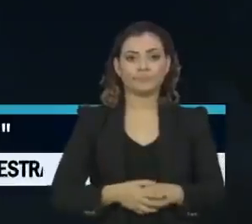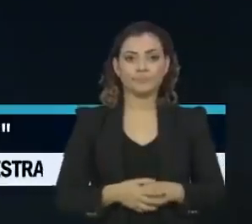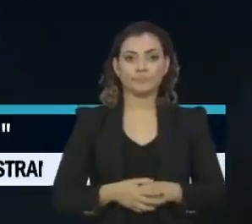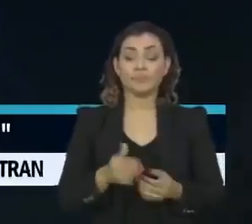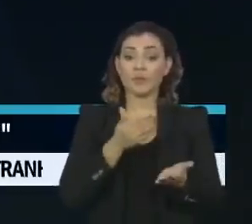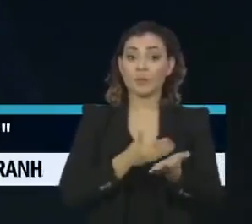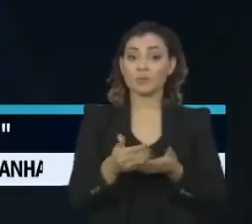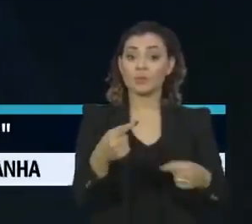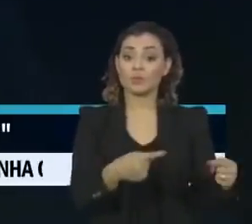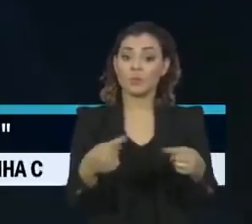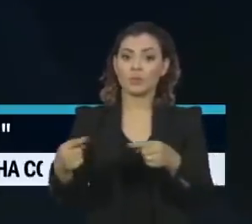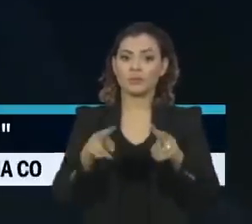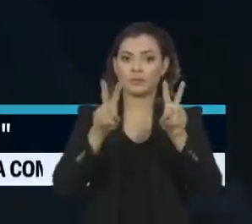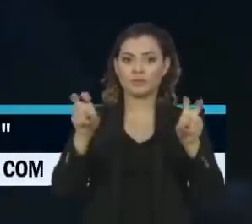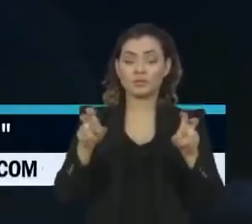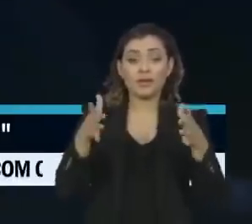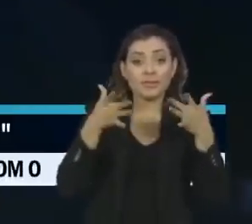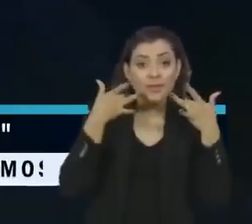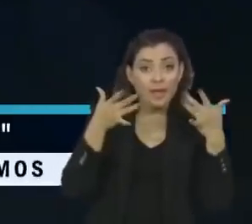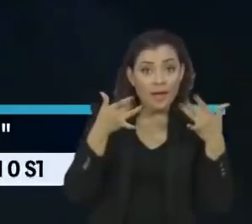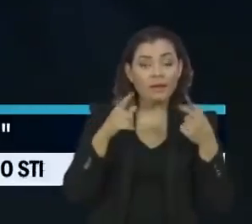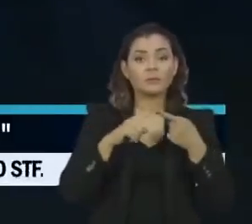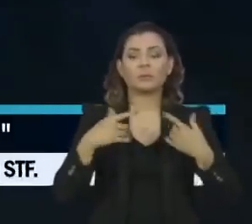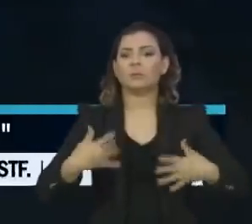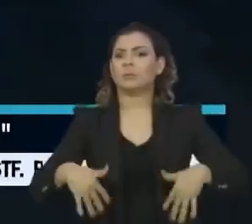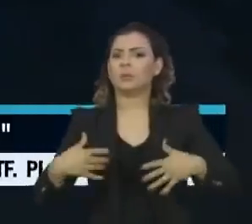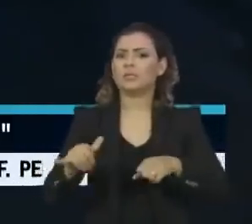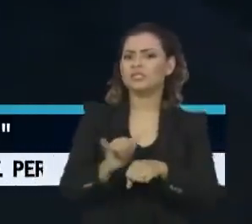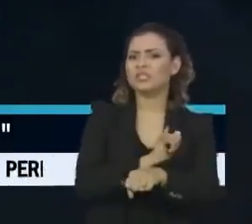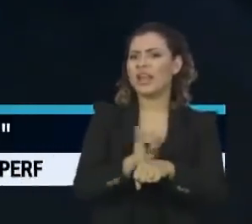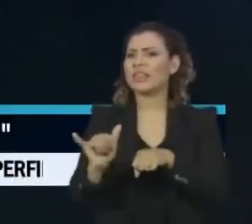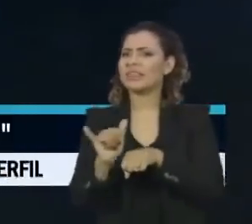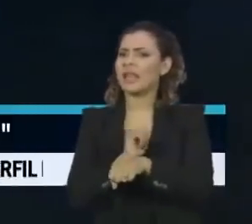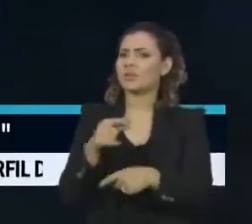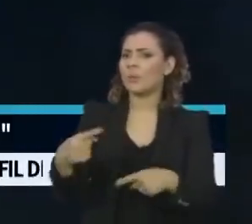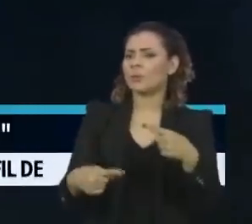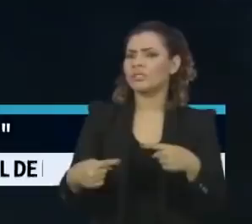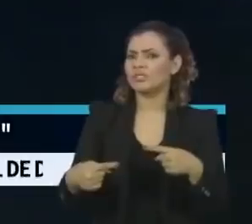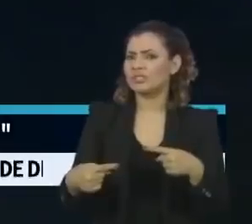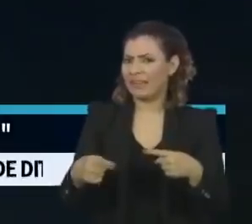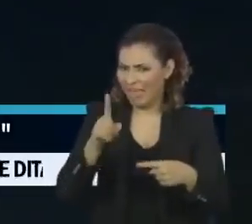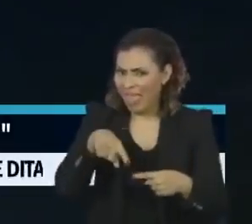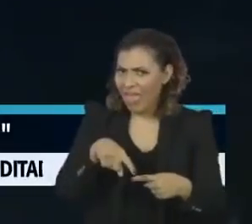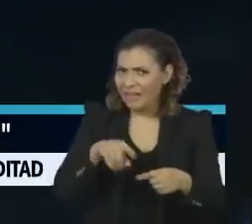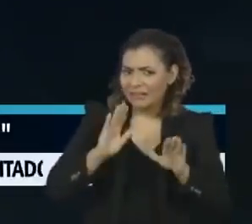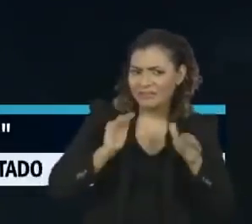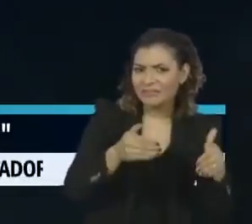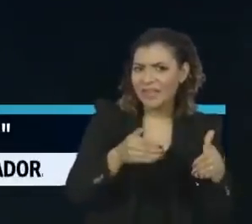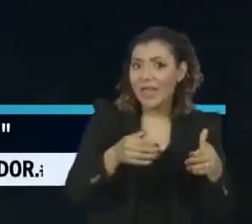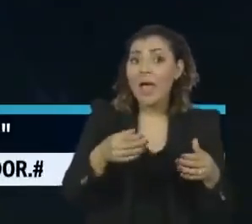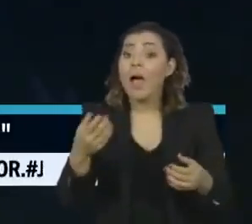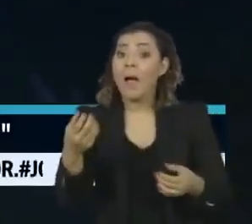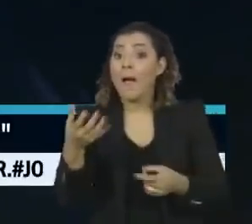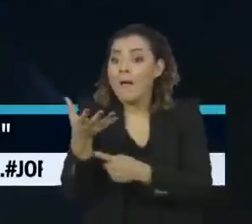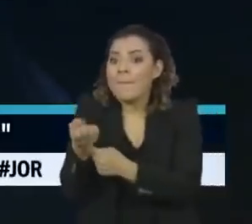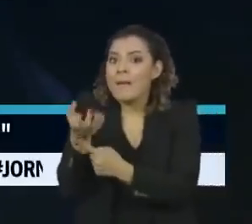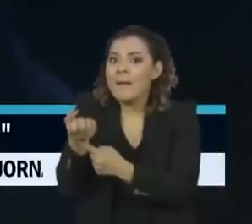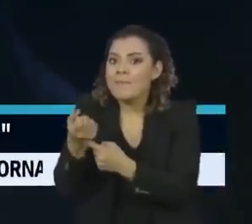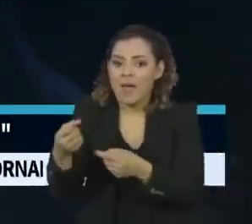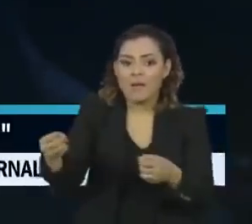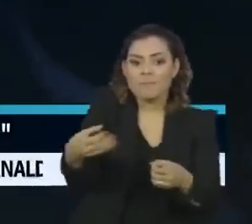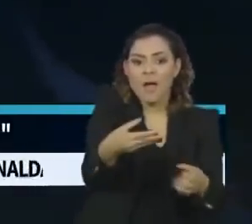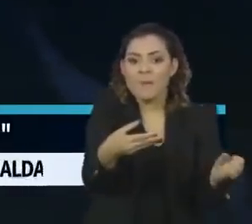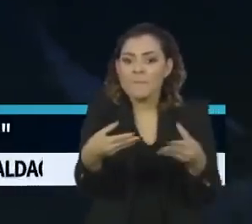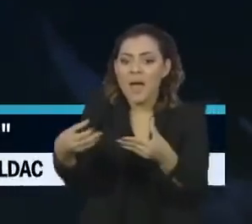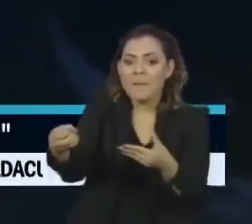Com a política, teatro, destempero ou estratégia política. A divulgação da gravação do presidente Bolsonaro com o